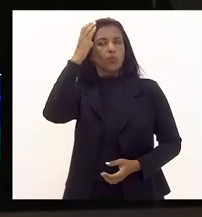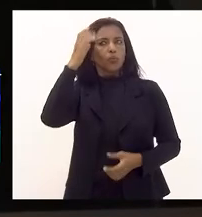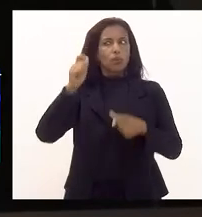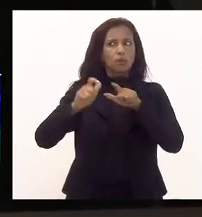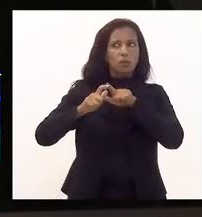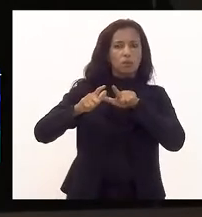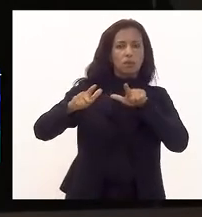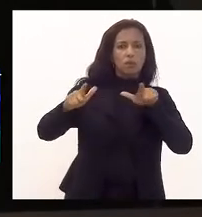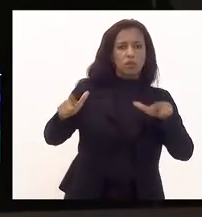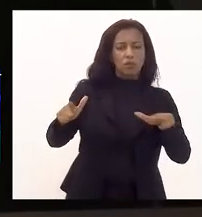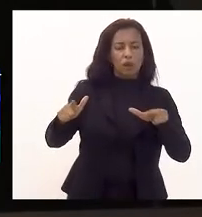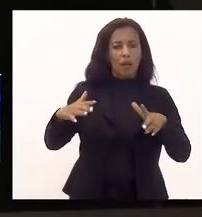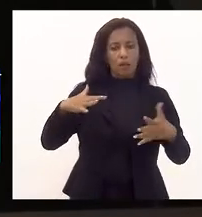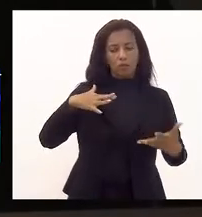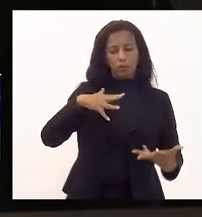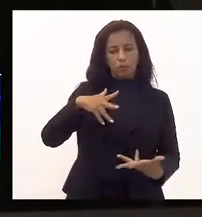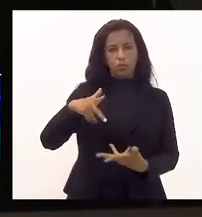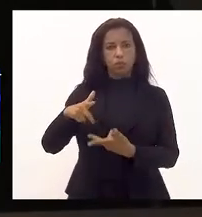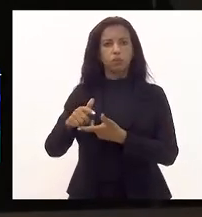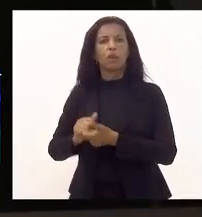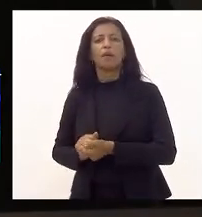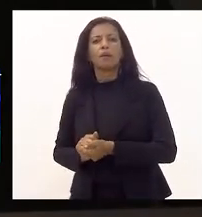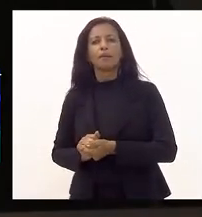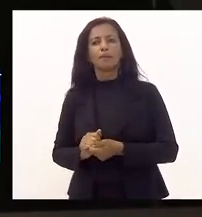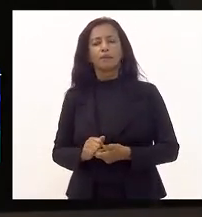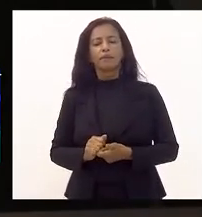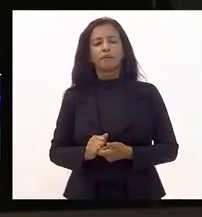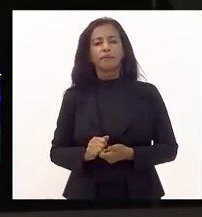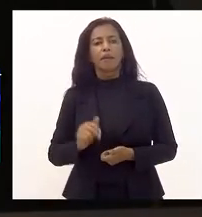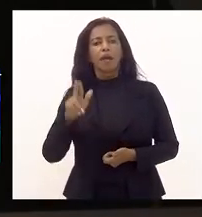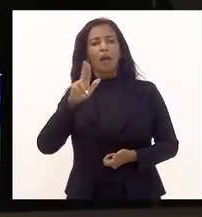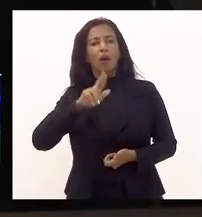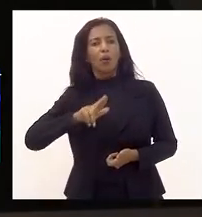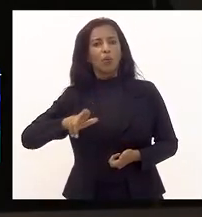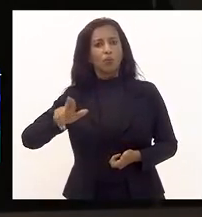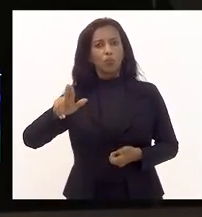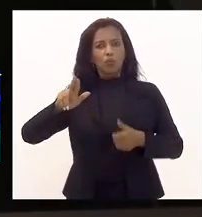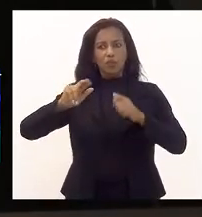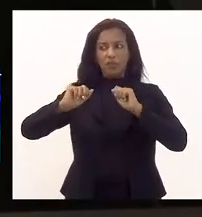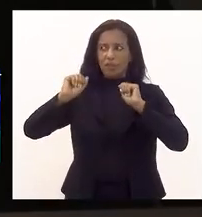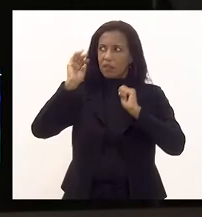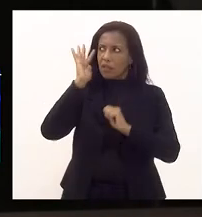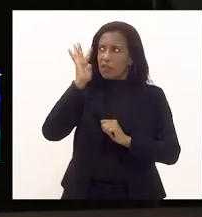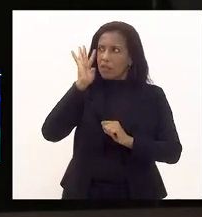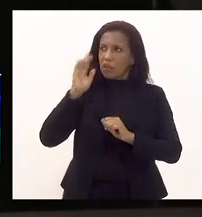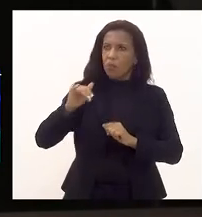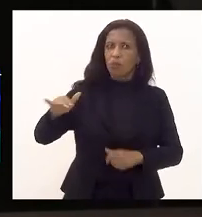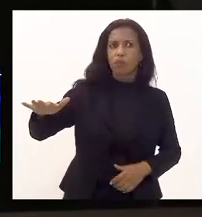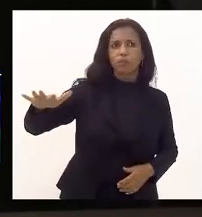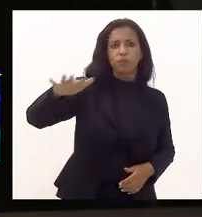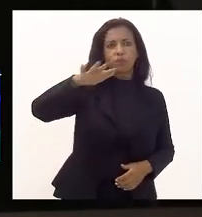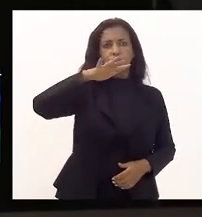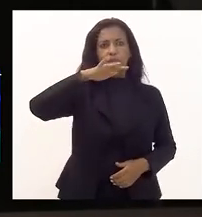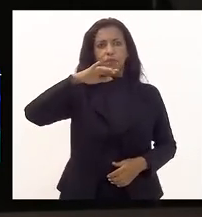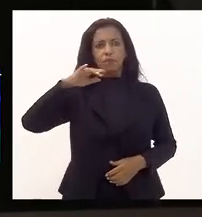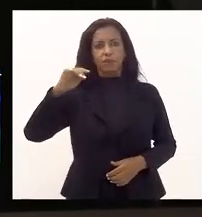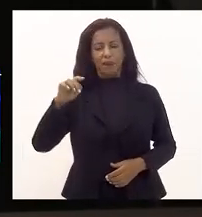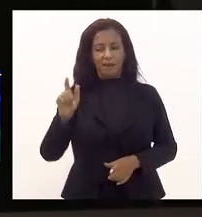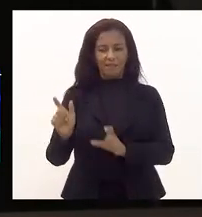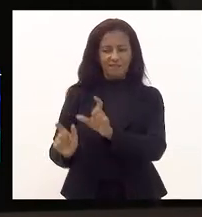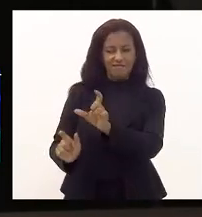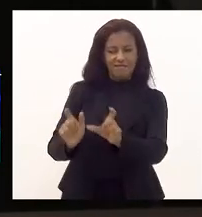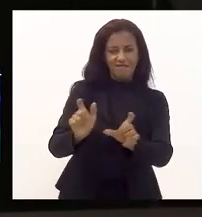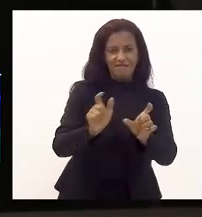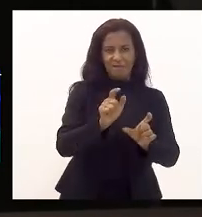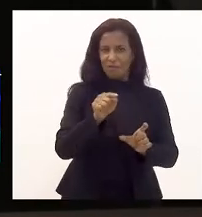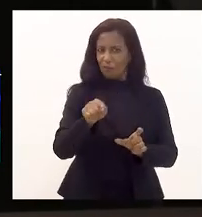alastra, se universaliza, a universalização desse entendimento de cultura, esse pessoal não